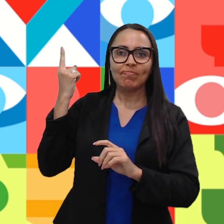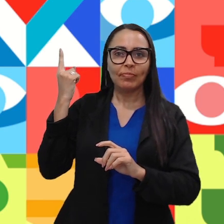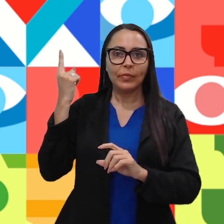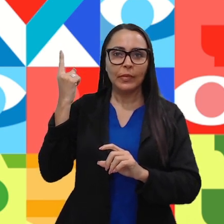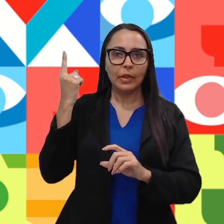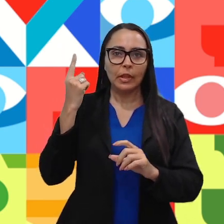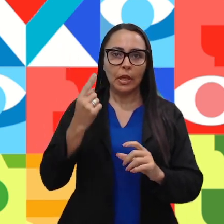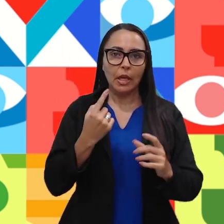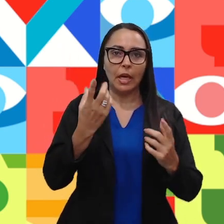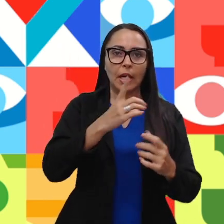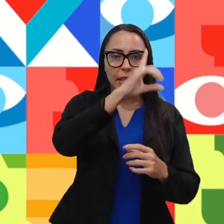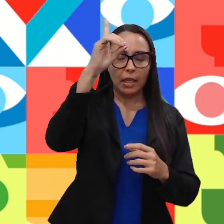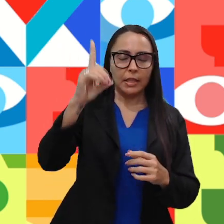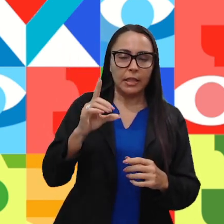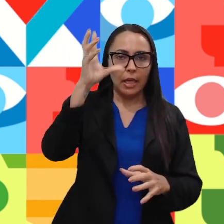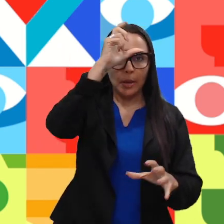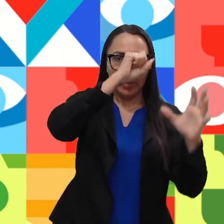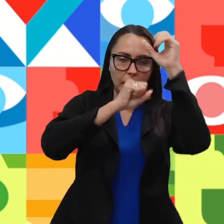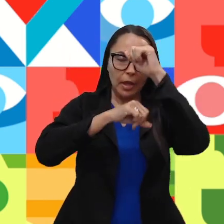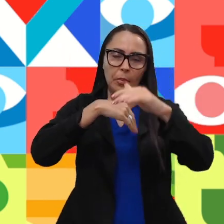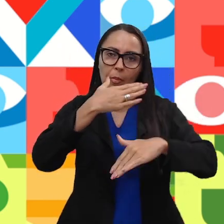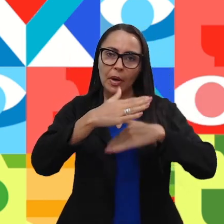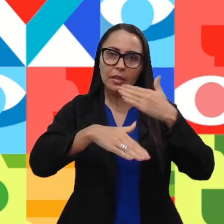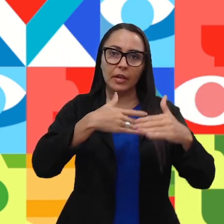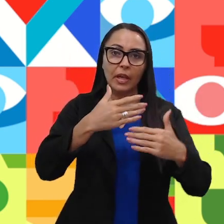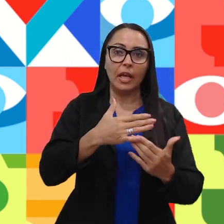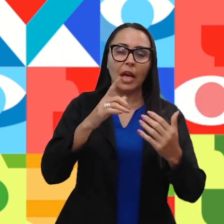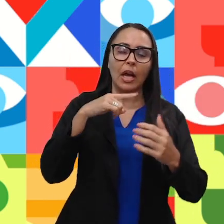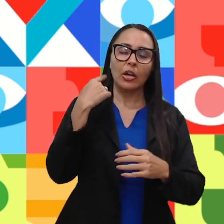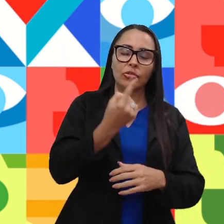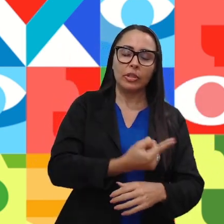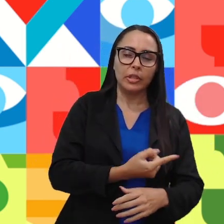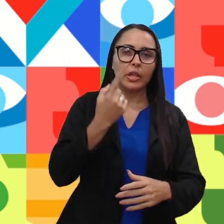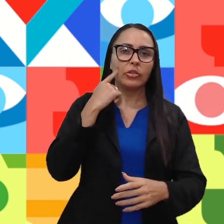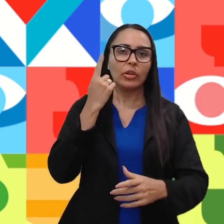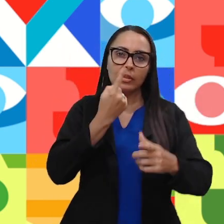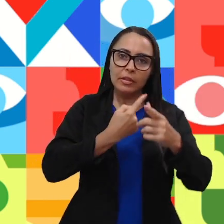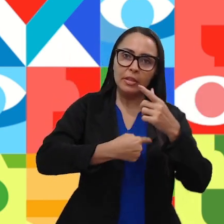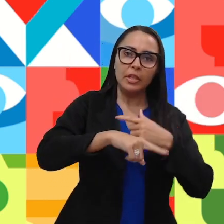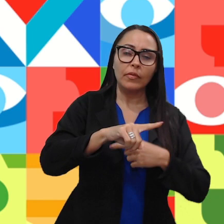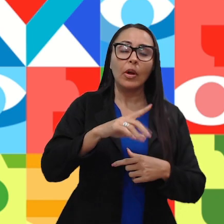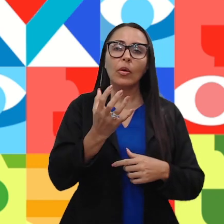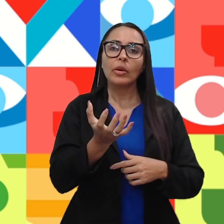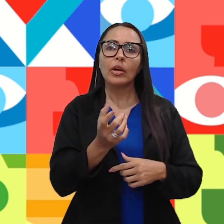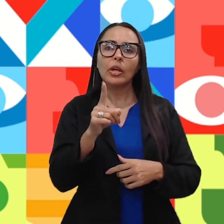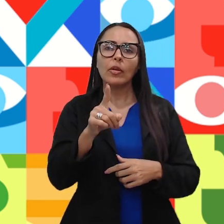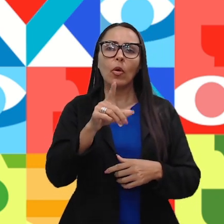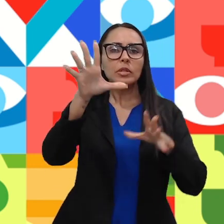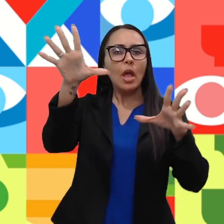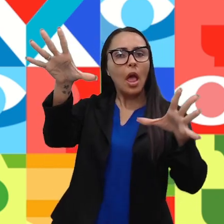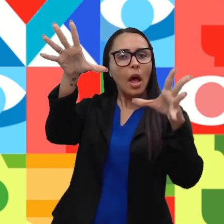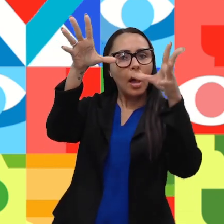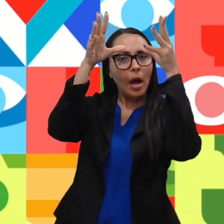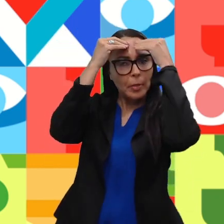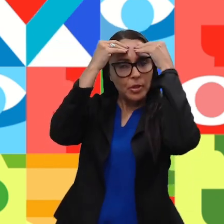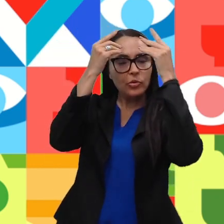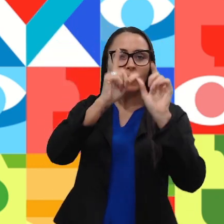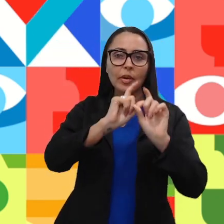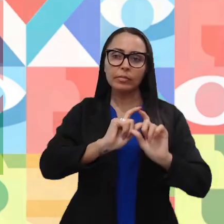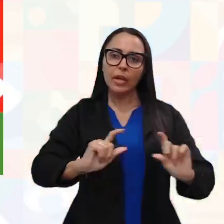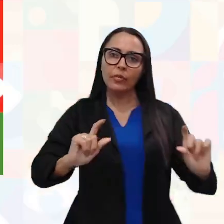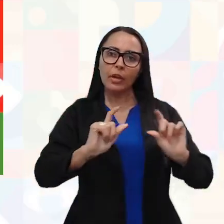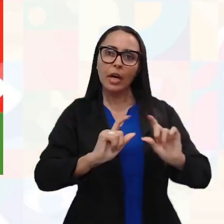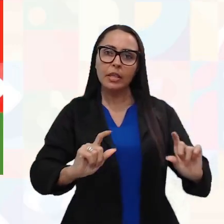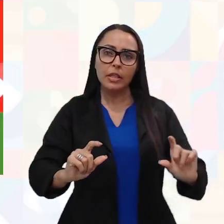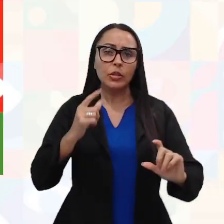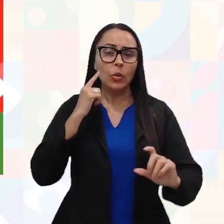dia um novo aprendizado, é assim que a gente cresce. O que é que eu quero que você absorva dessa frase? Que os